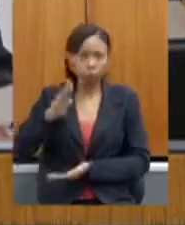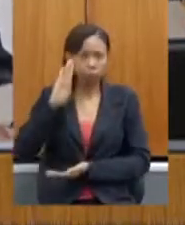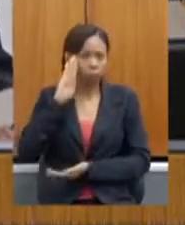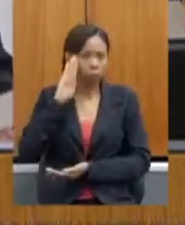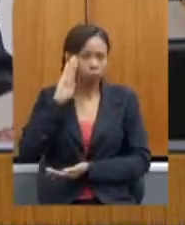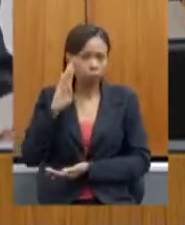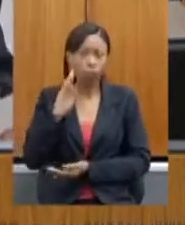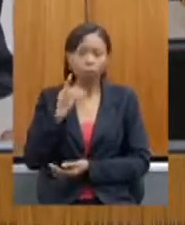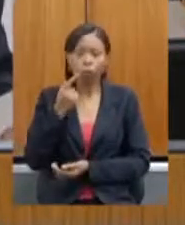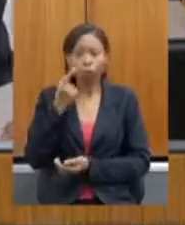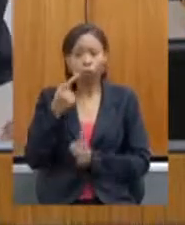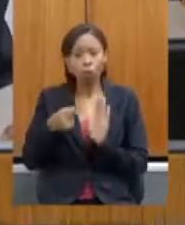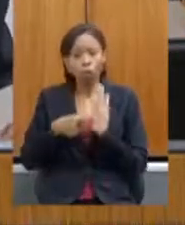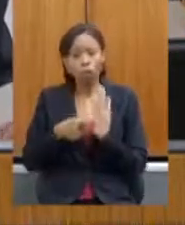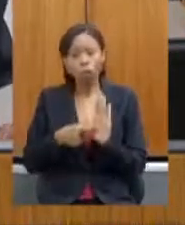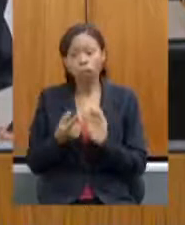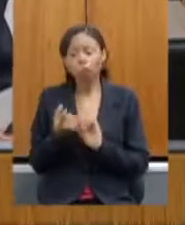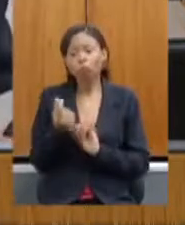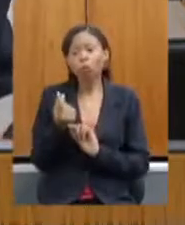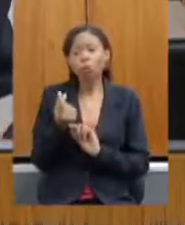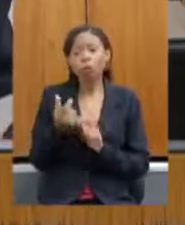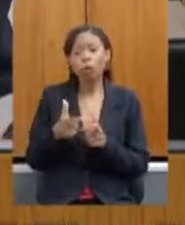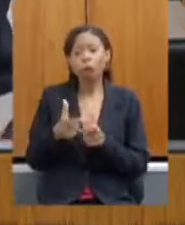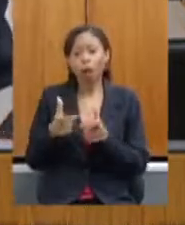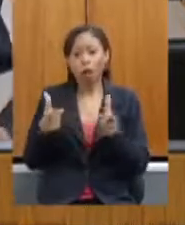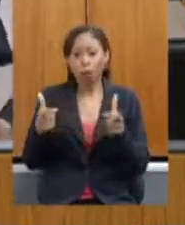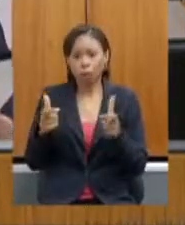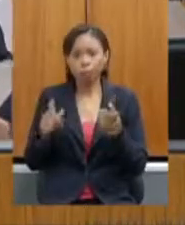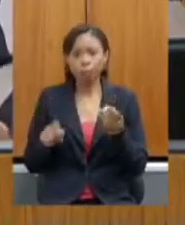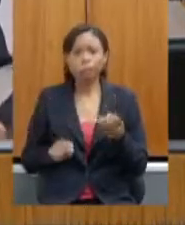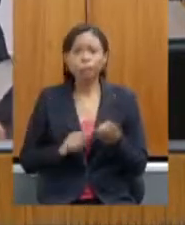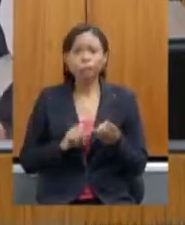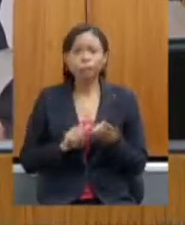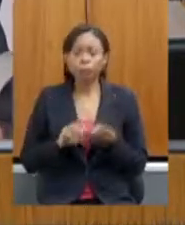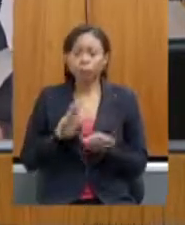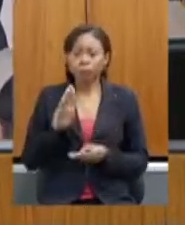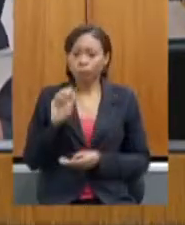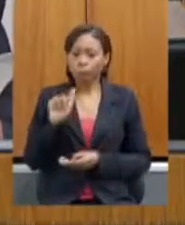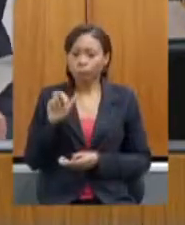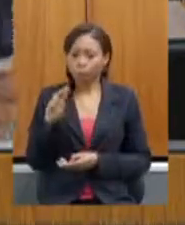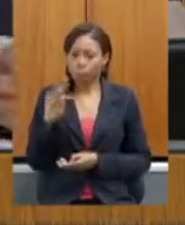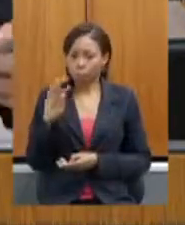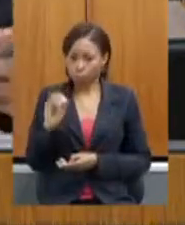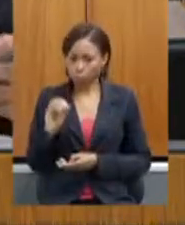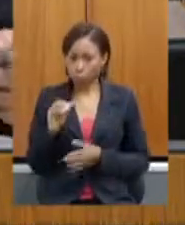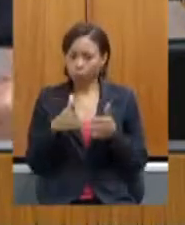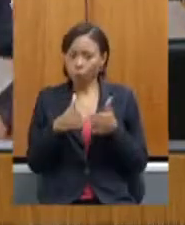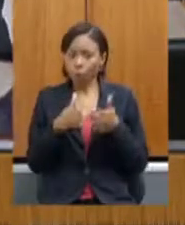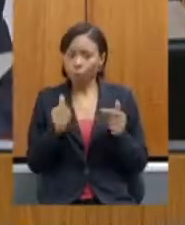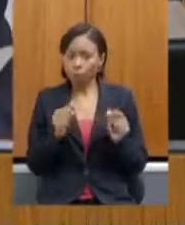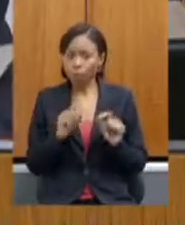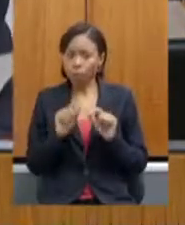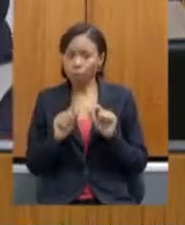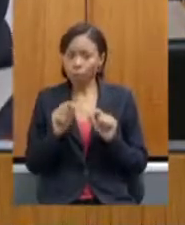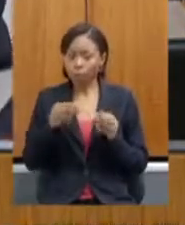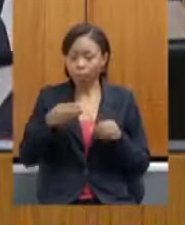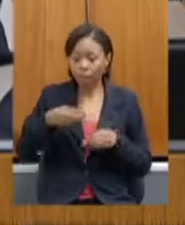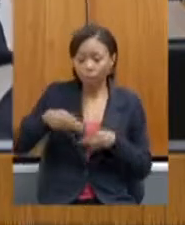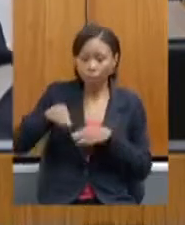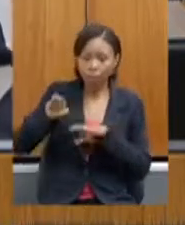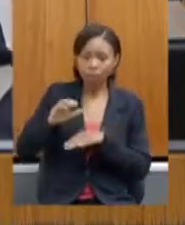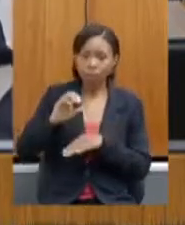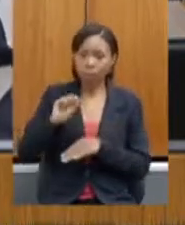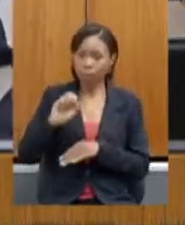valor da ampliação requerimento deputado Bartô requer seja encaminhado a CEAPA pedido de